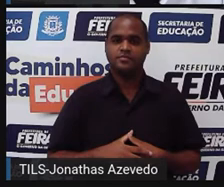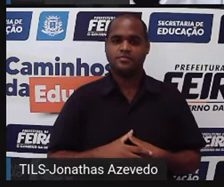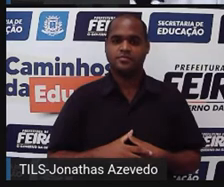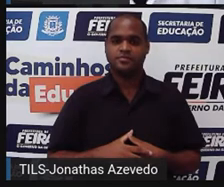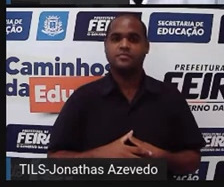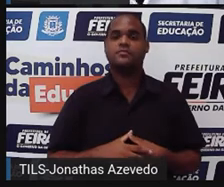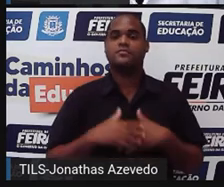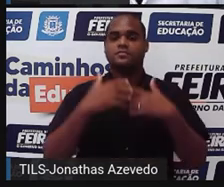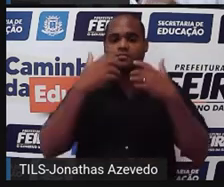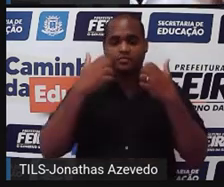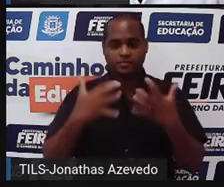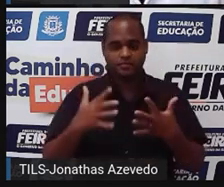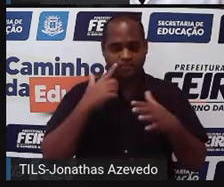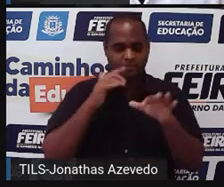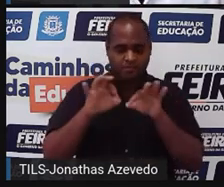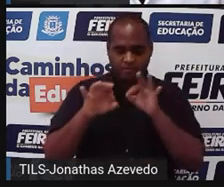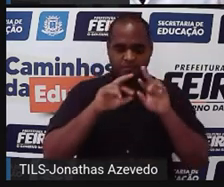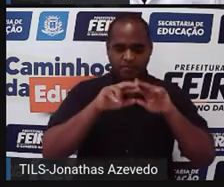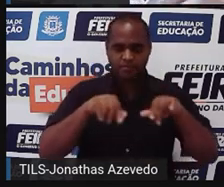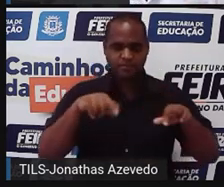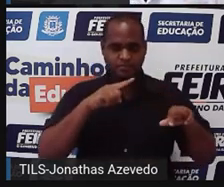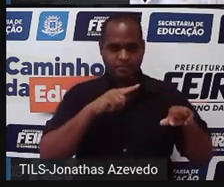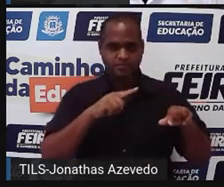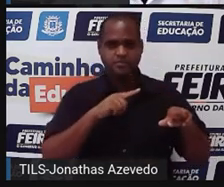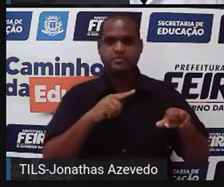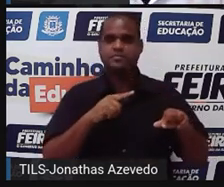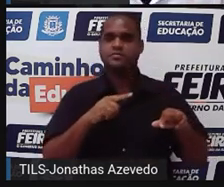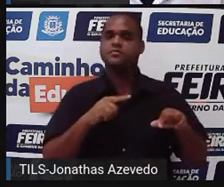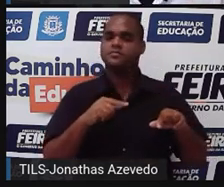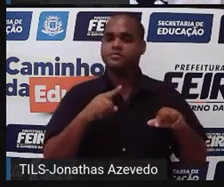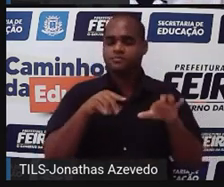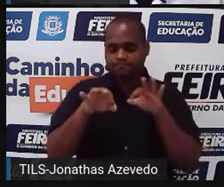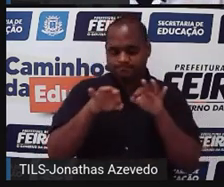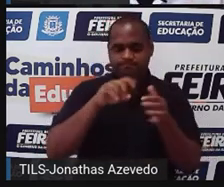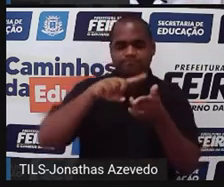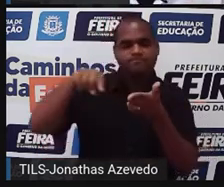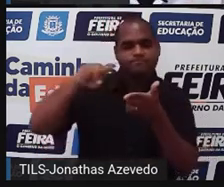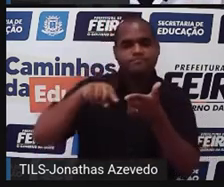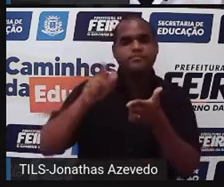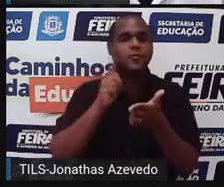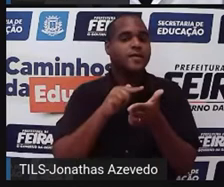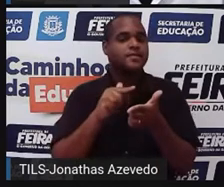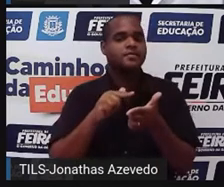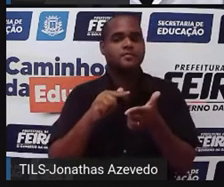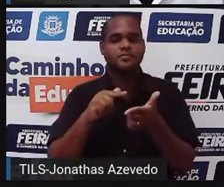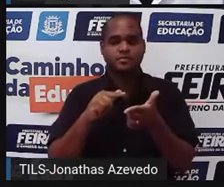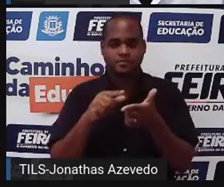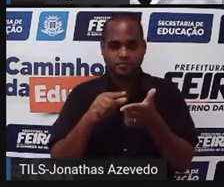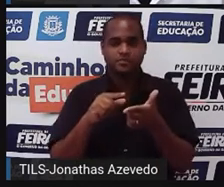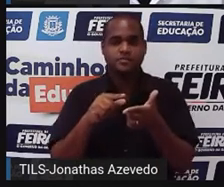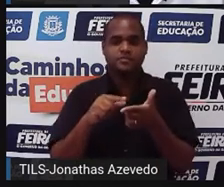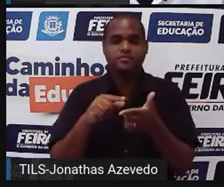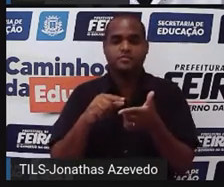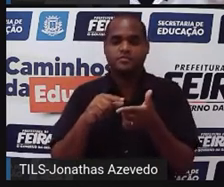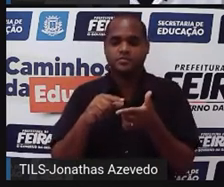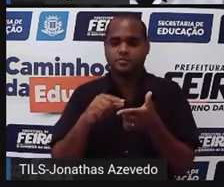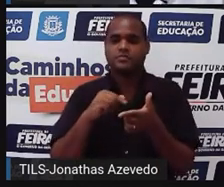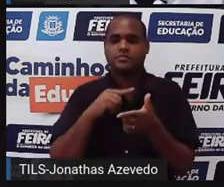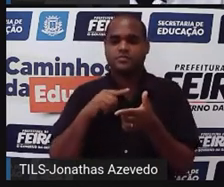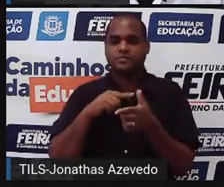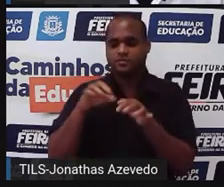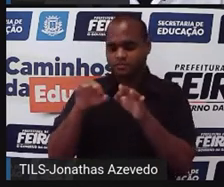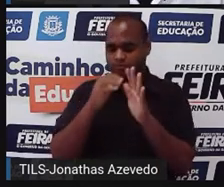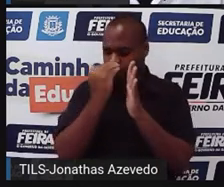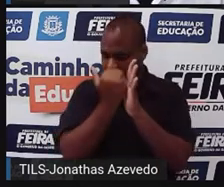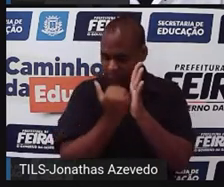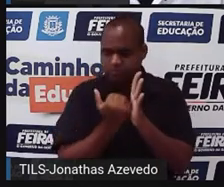onde você vai elaborar um plano para resolver o problema. Tá? E esse plano, nesse plano, o